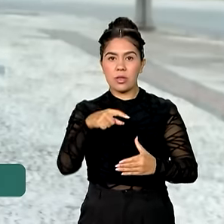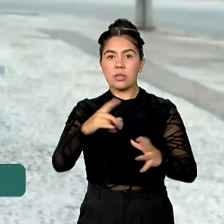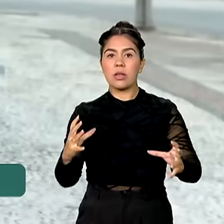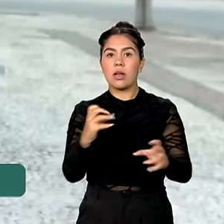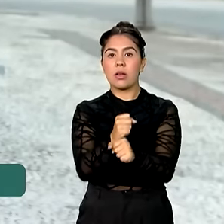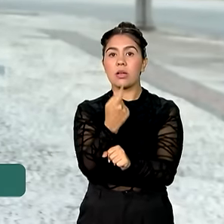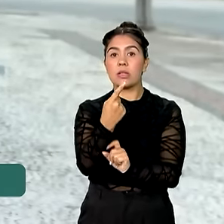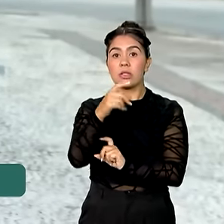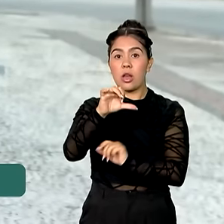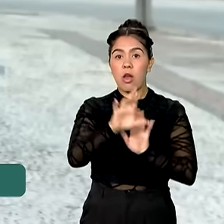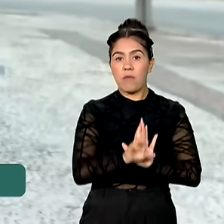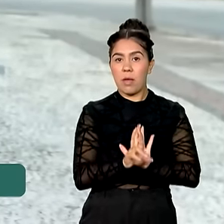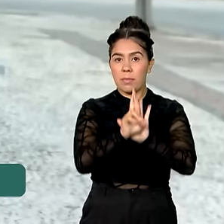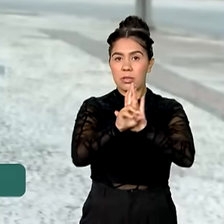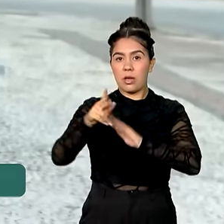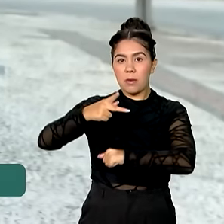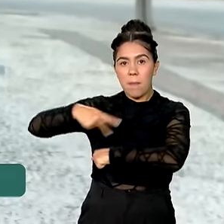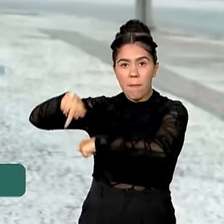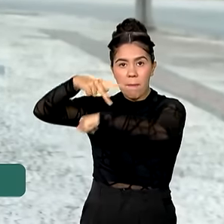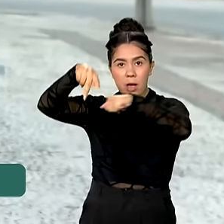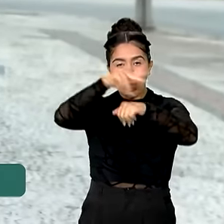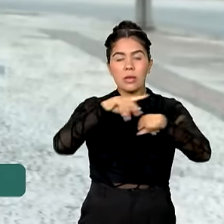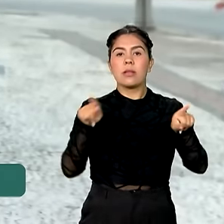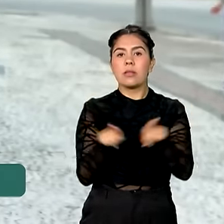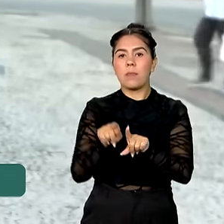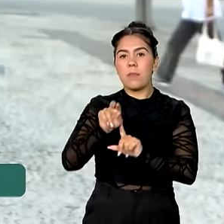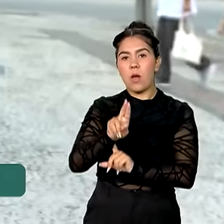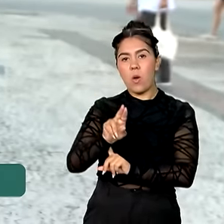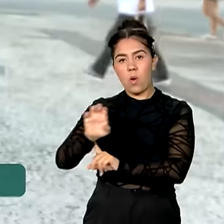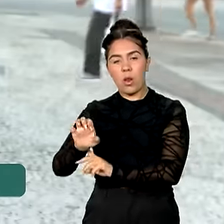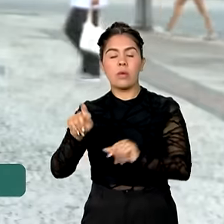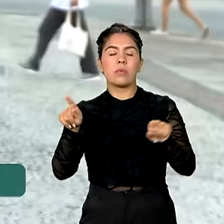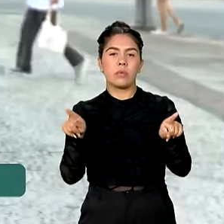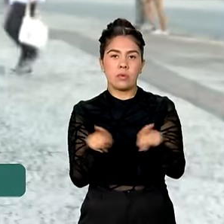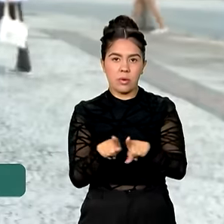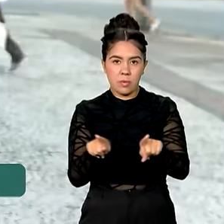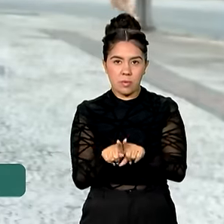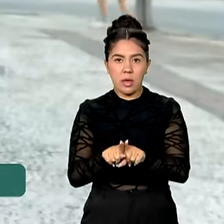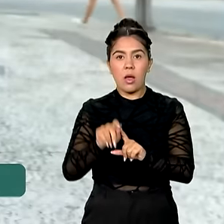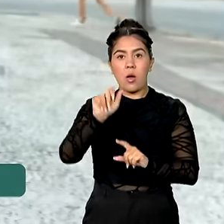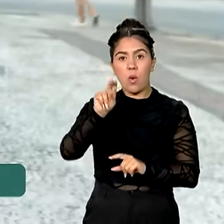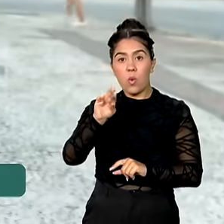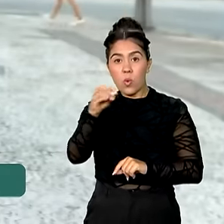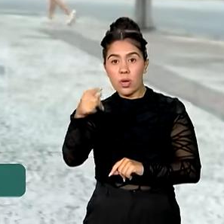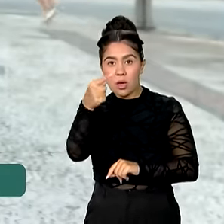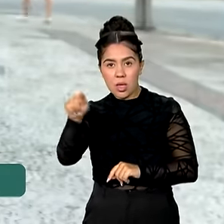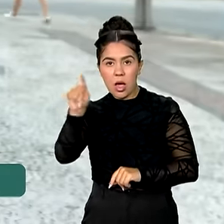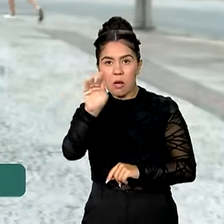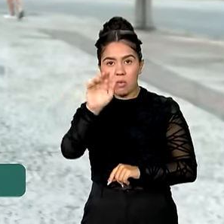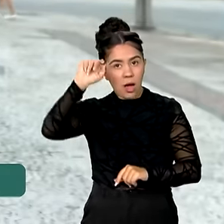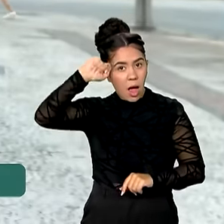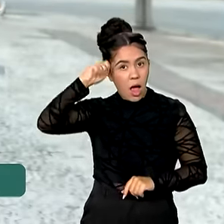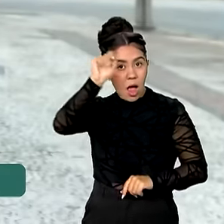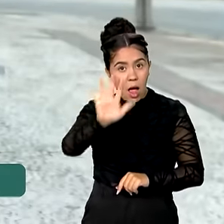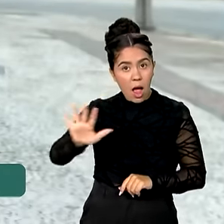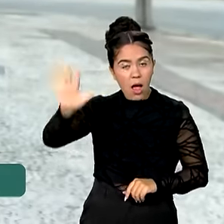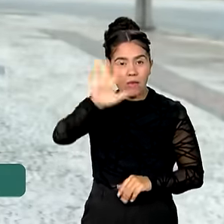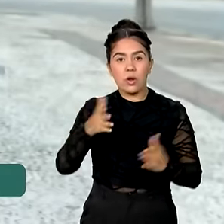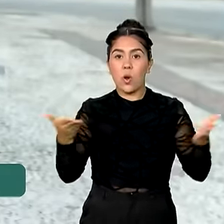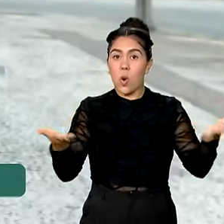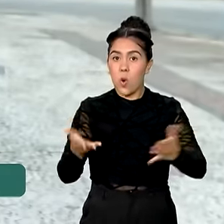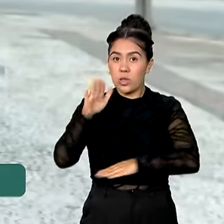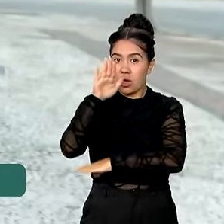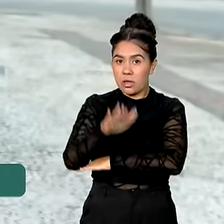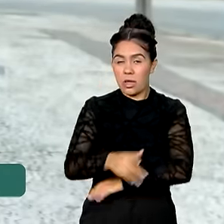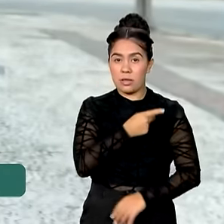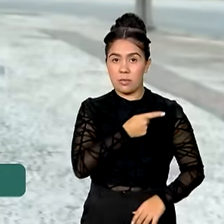19 países, além da União Europeia e da União Africana. Na tarde, Lula tem uma audiência com